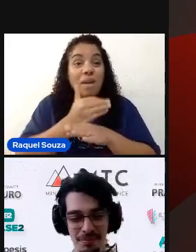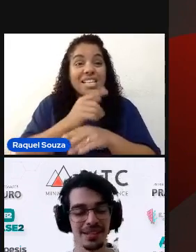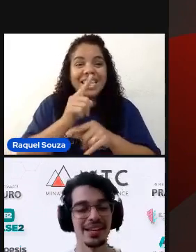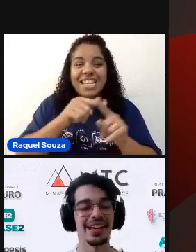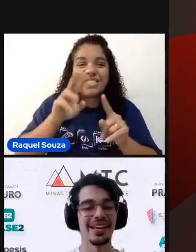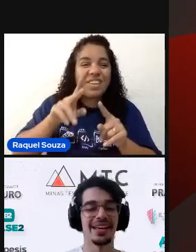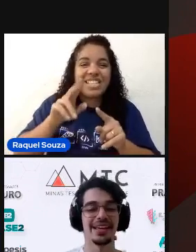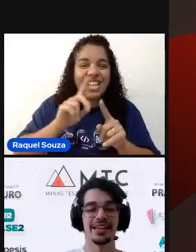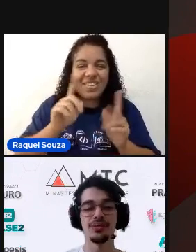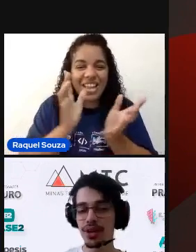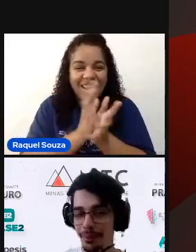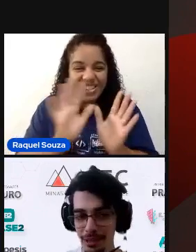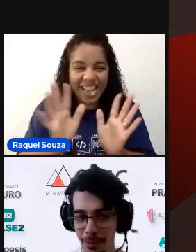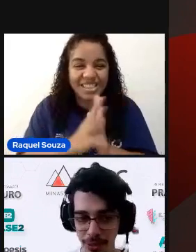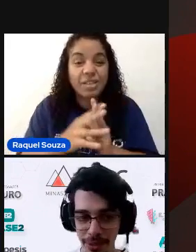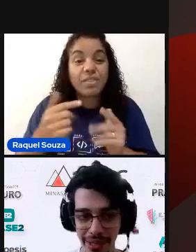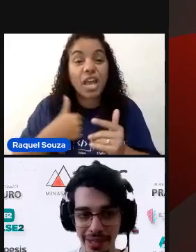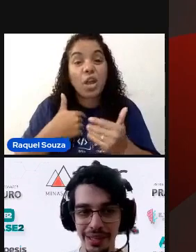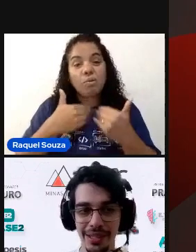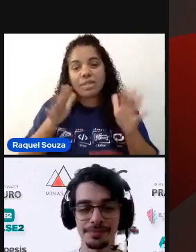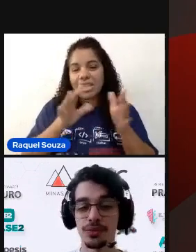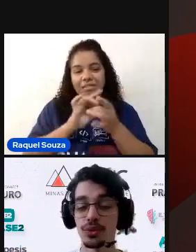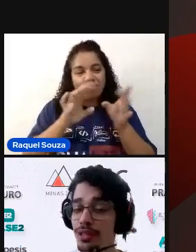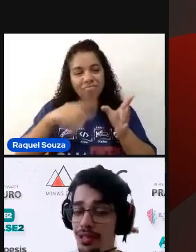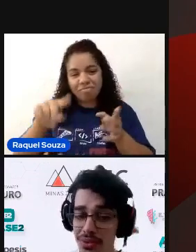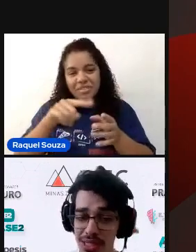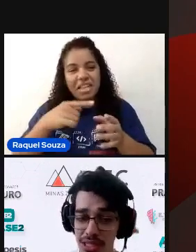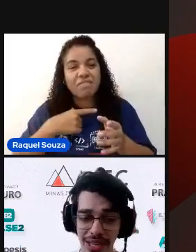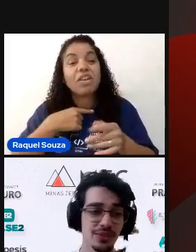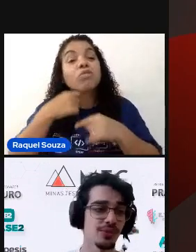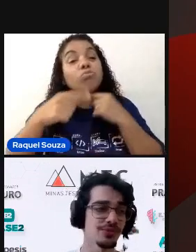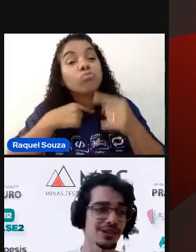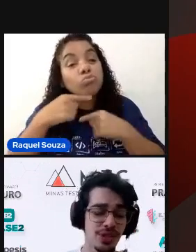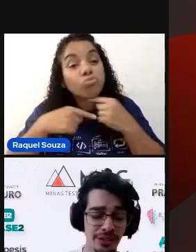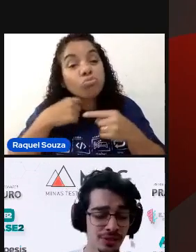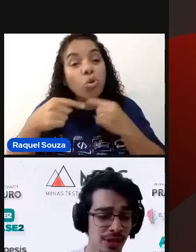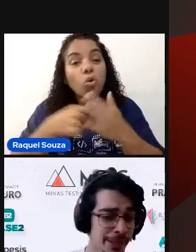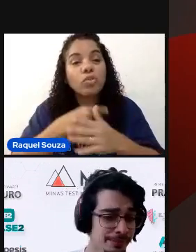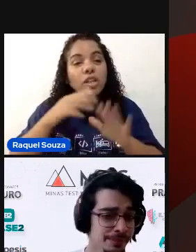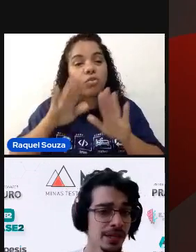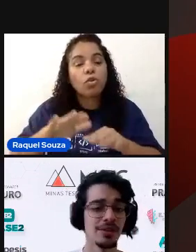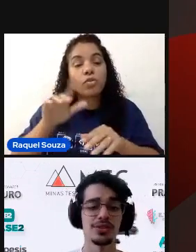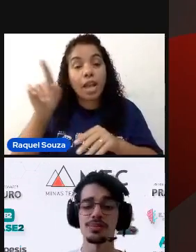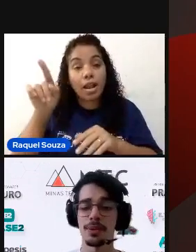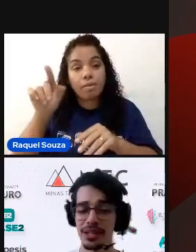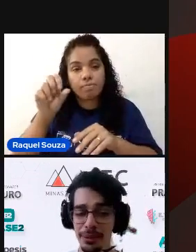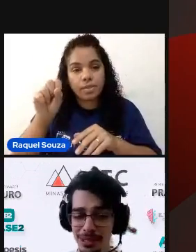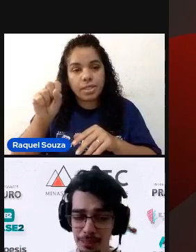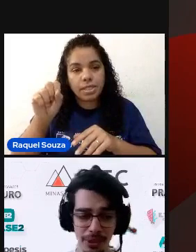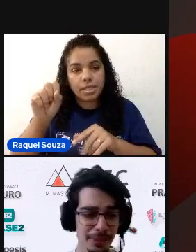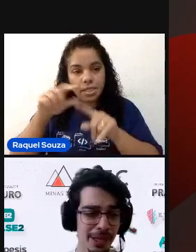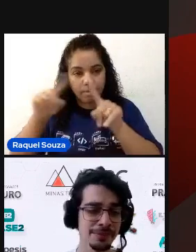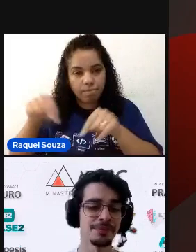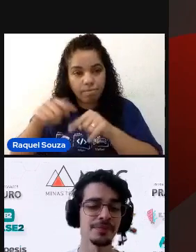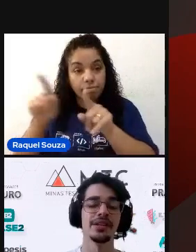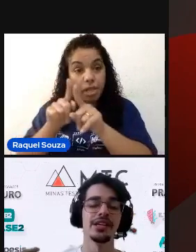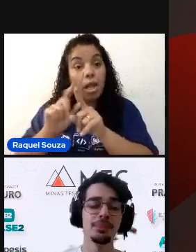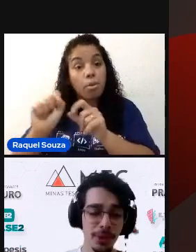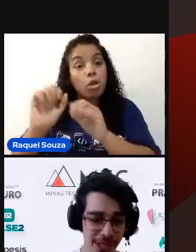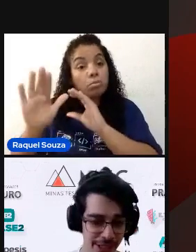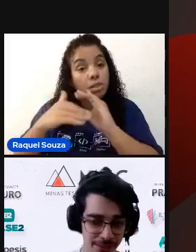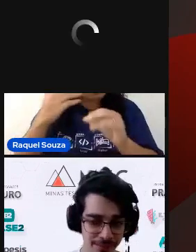caso. Eu fico aberto para qualquer dúvida que vocês tiverem. Eu vou ficar nos sessions também. Vocês podem me mandar por e-mail